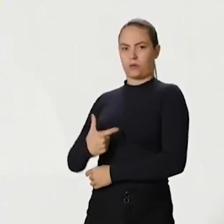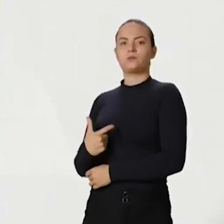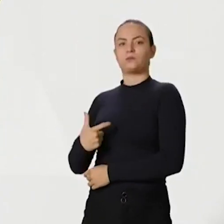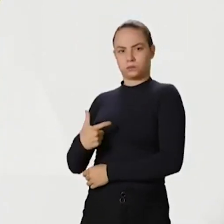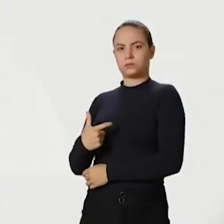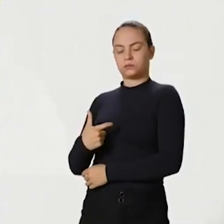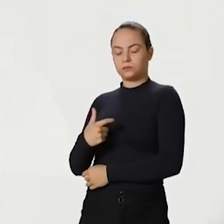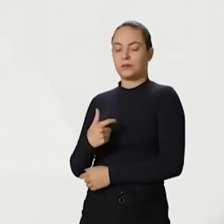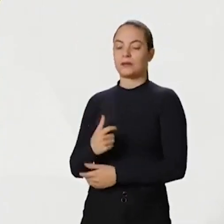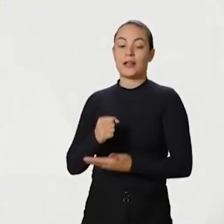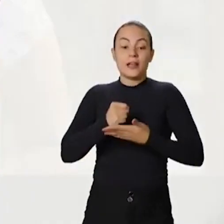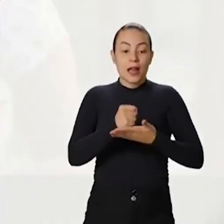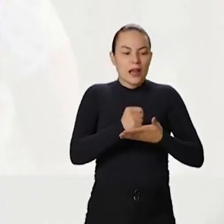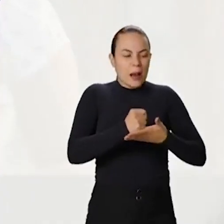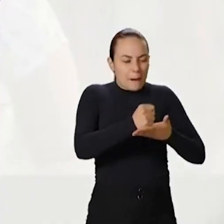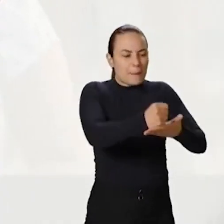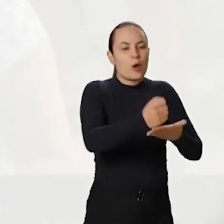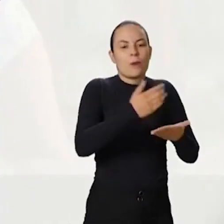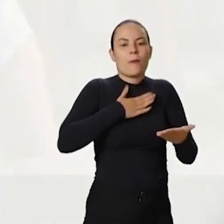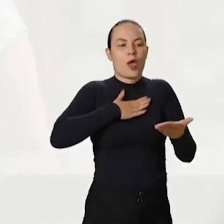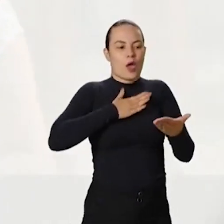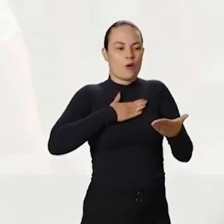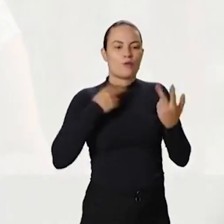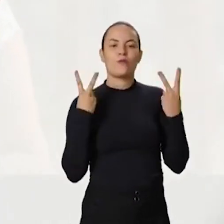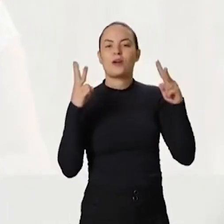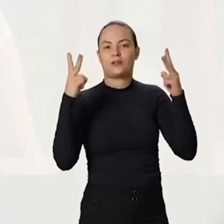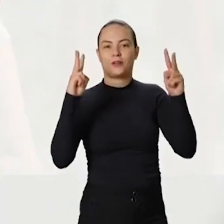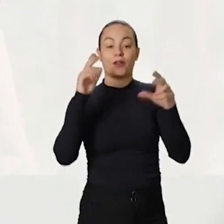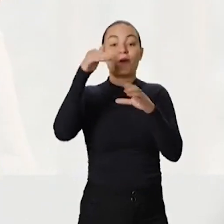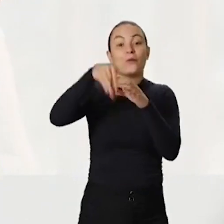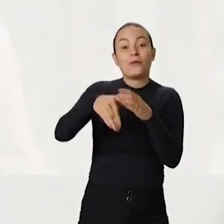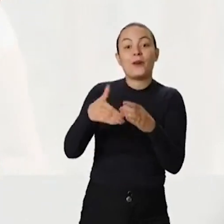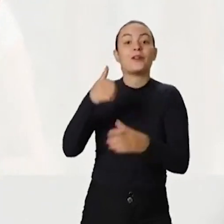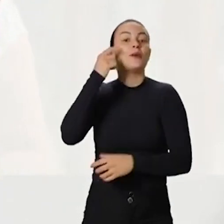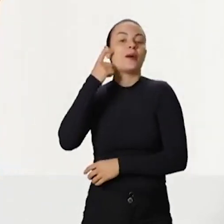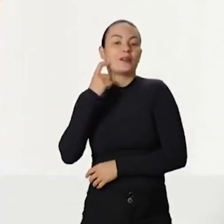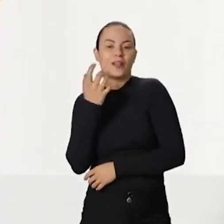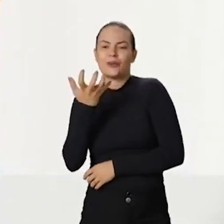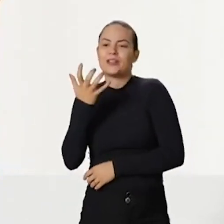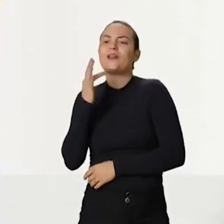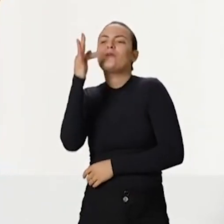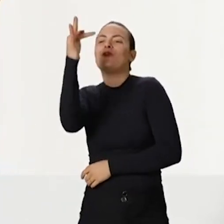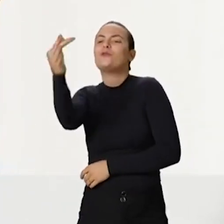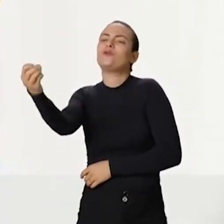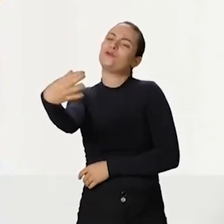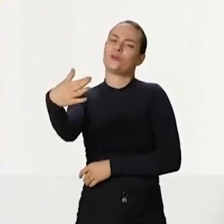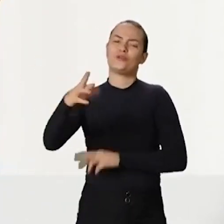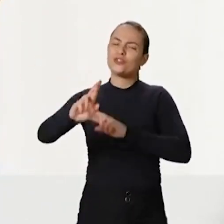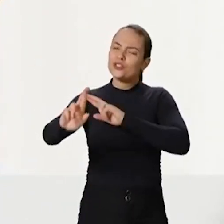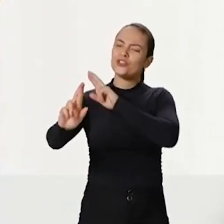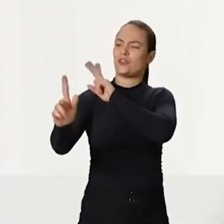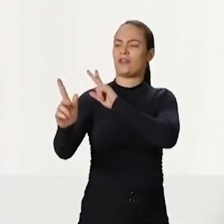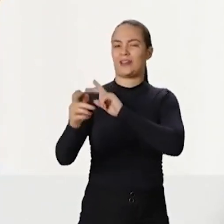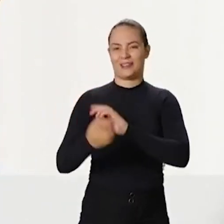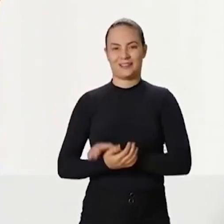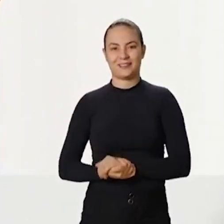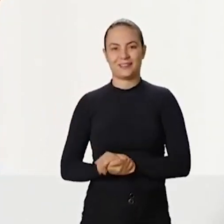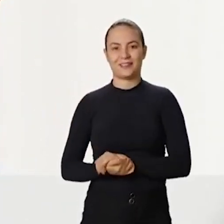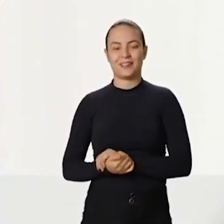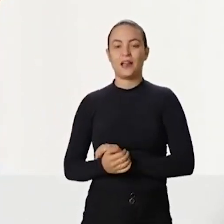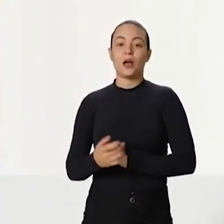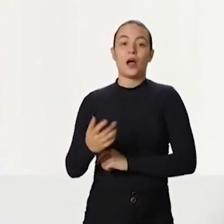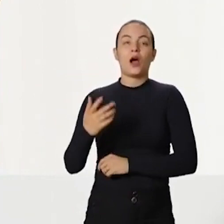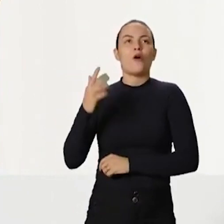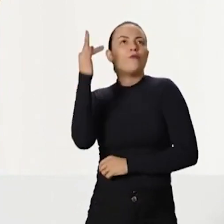os mesmos valores que eu apoio. Eu voto em Marcos Rogério porque eu quero um futuro melhor para os meus filhos. O tempo desse futuro não pode estar lá na